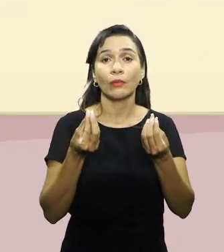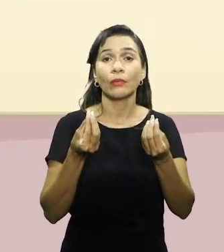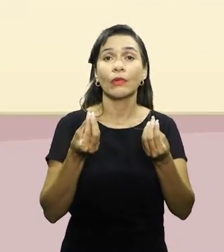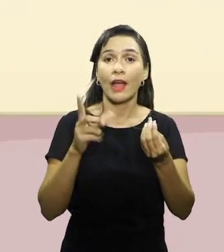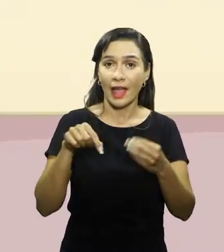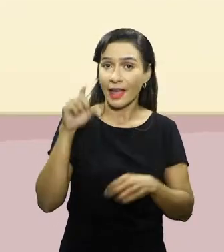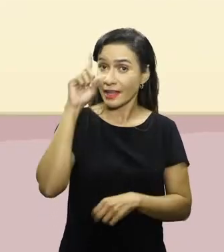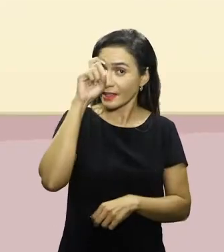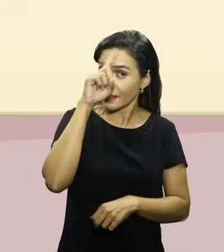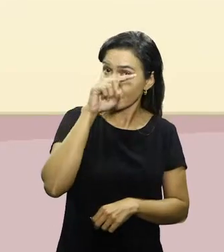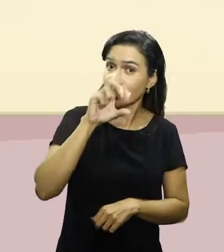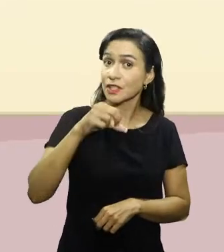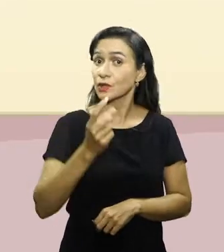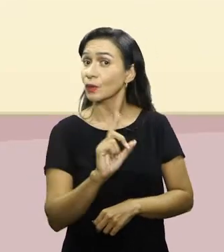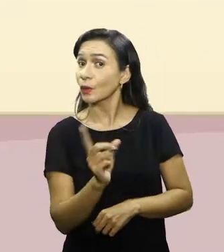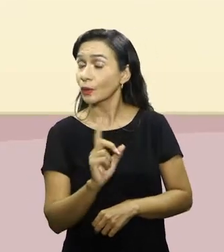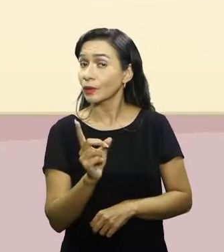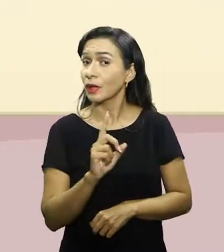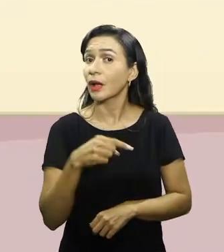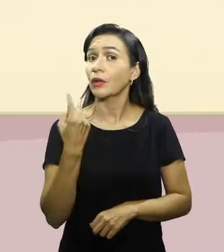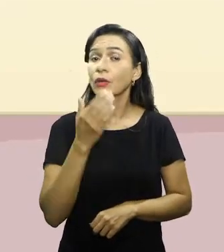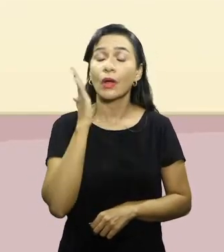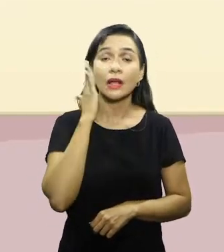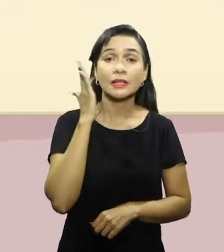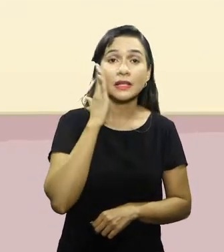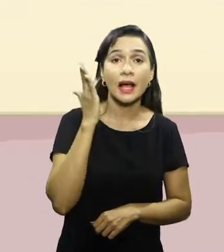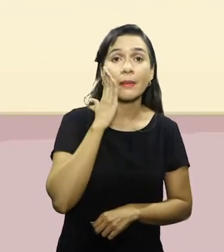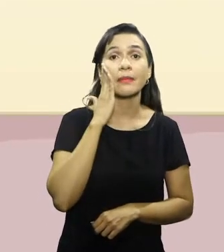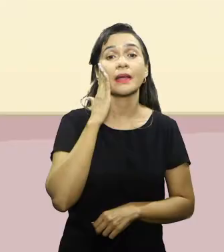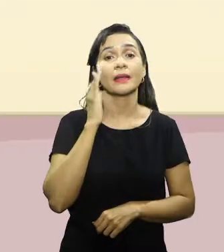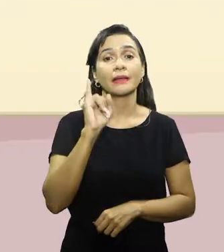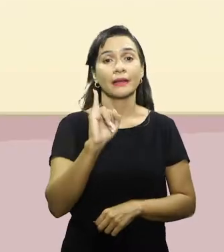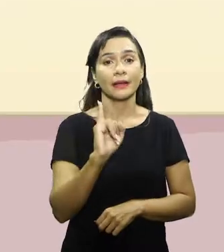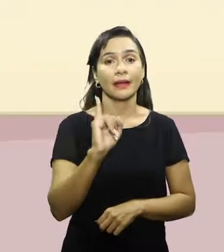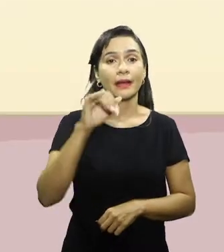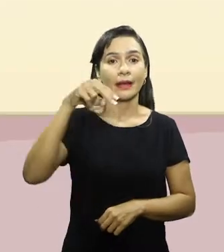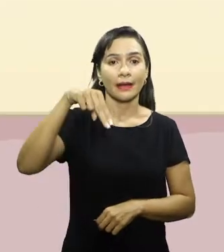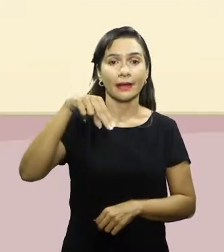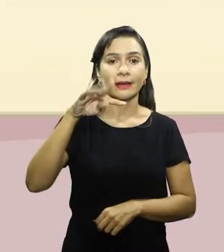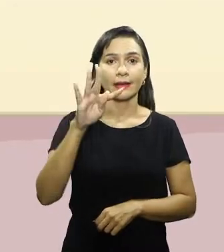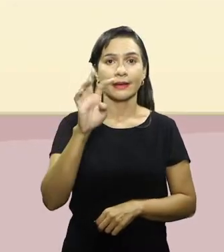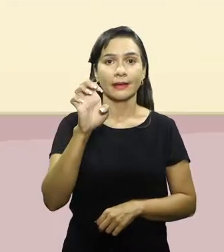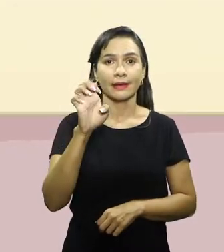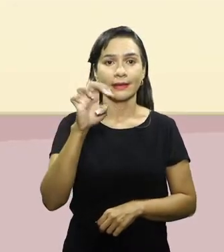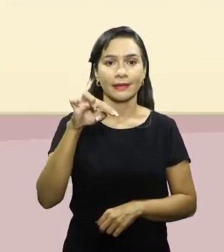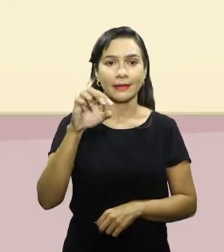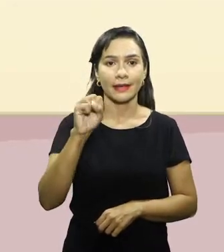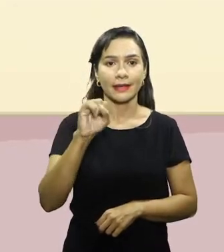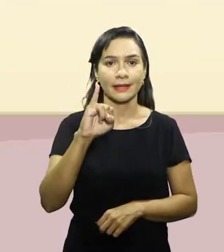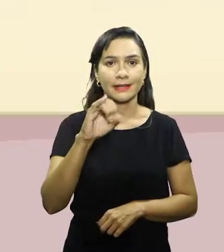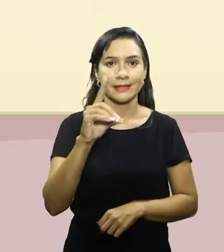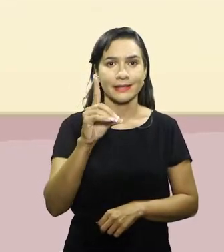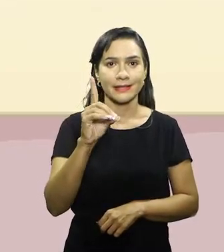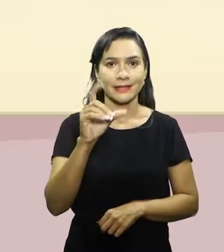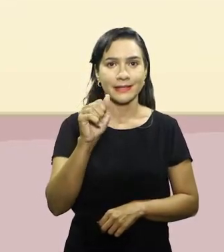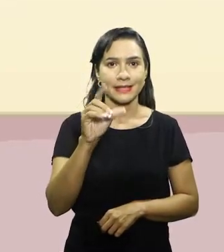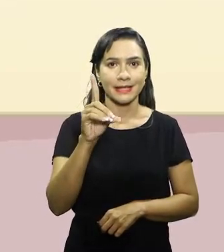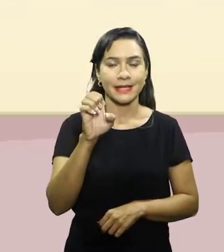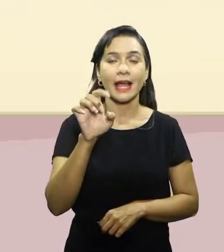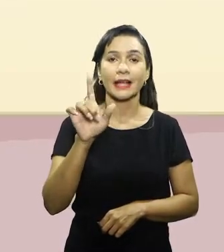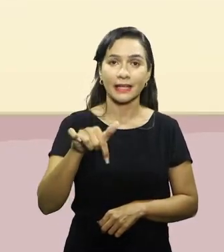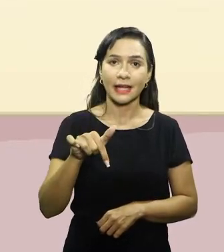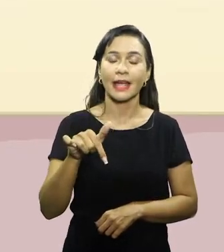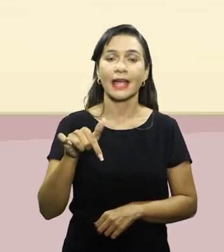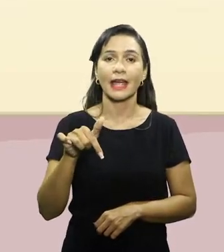exercício, né? Sabemos aí que a intensidade está associada ao termo qualidade, do que é intenso.